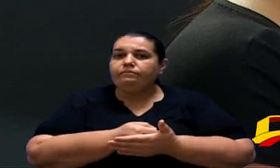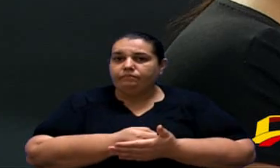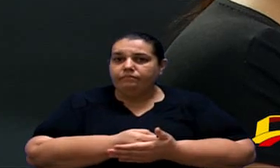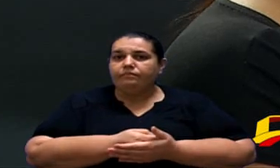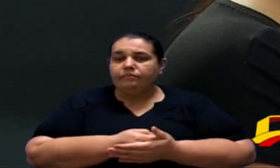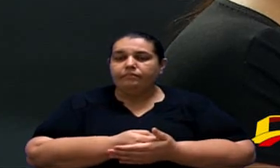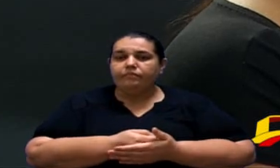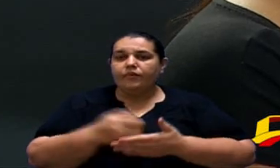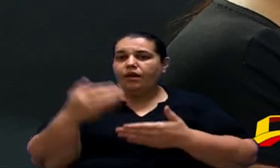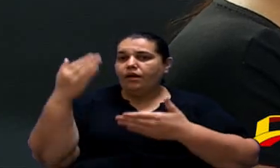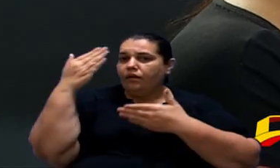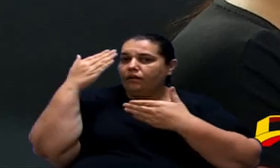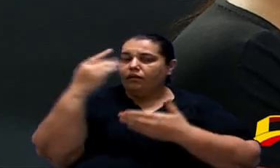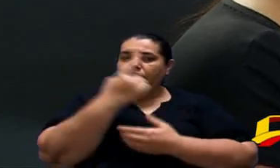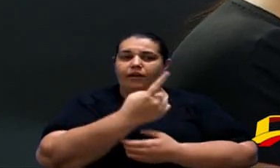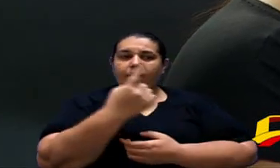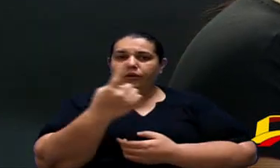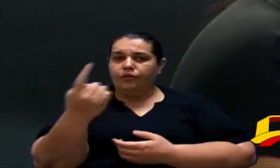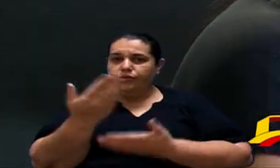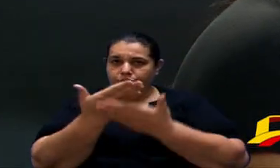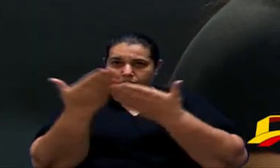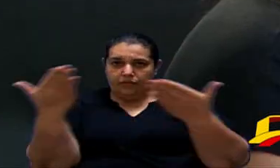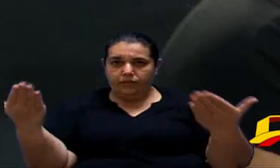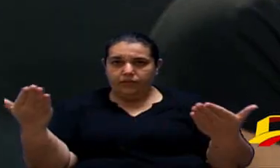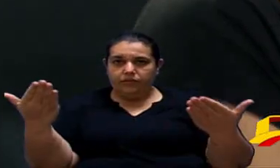e eu agradeço a cada um de vocês